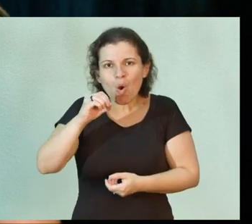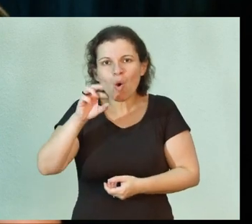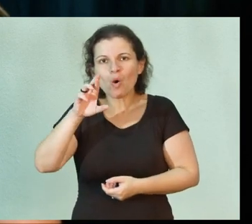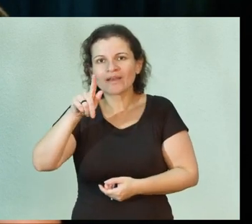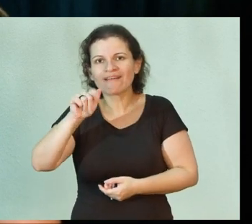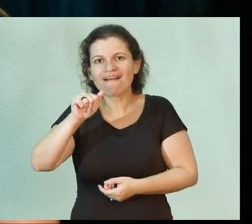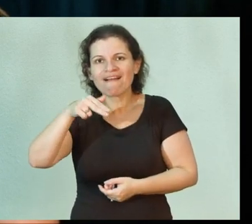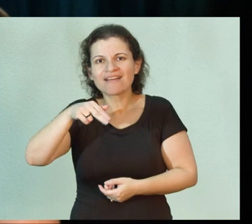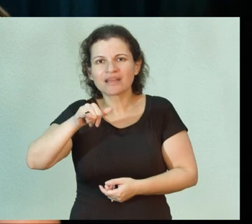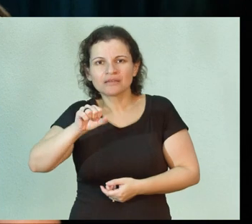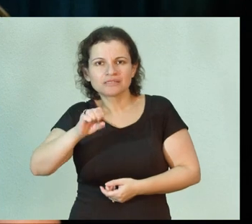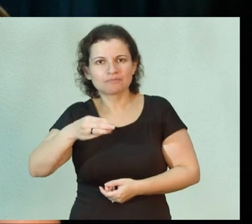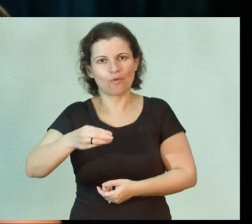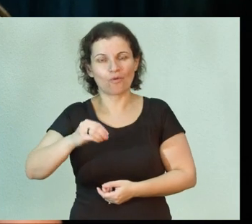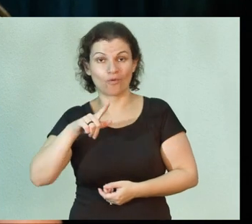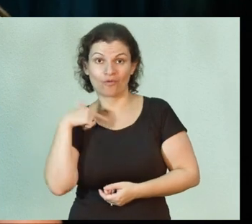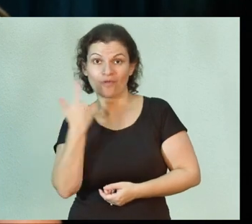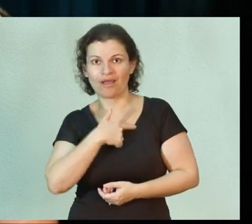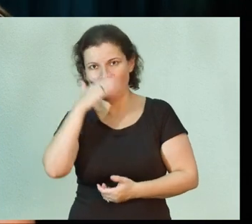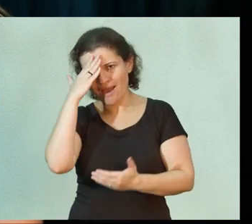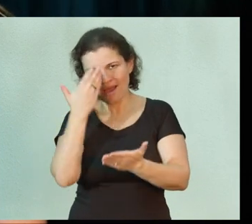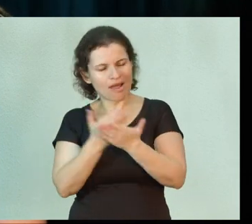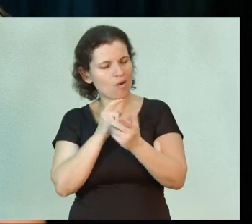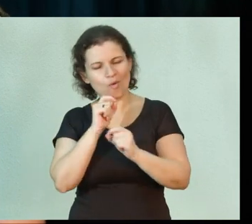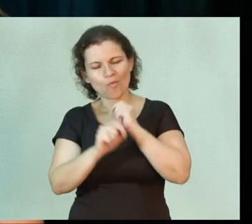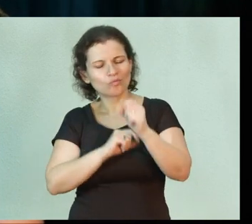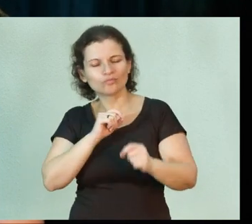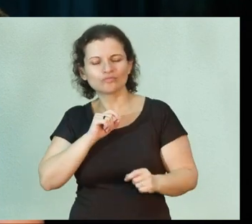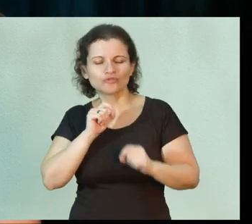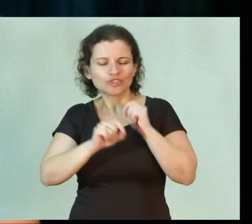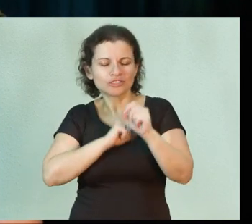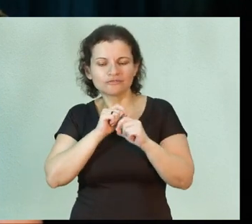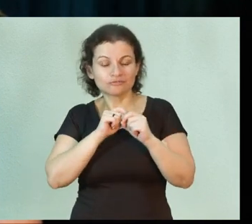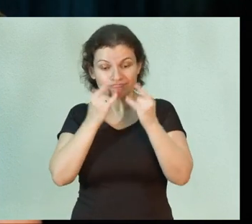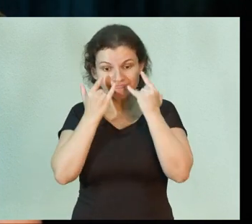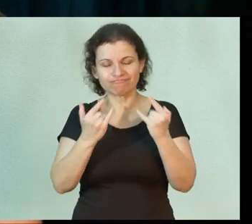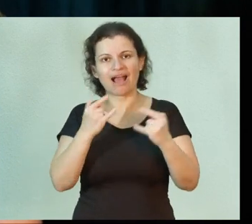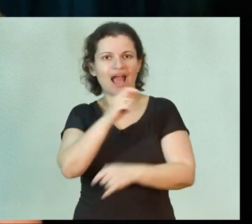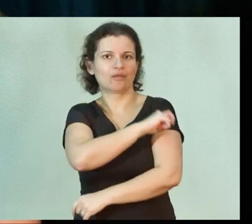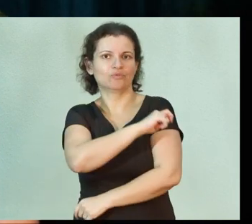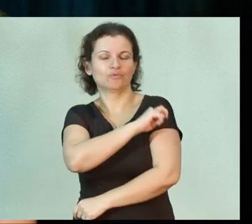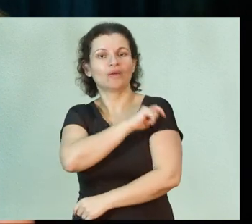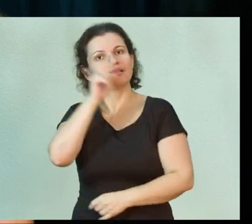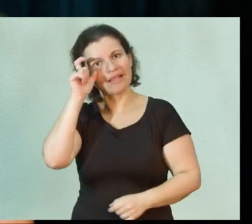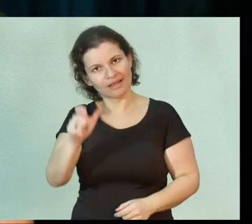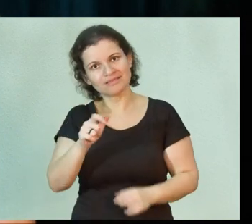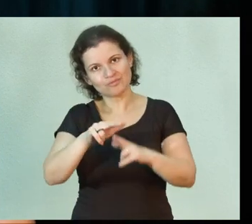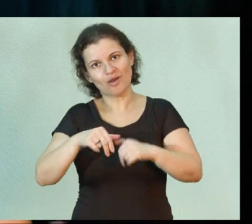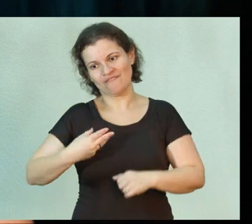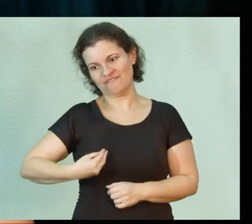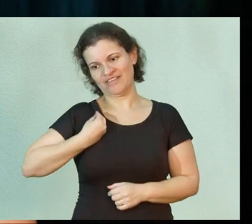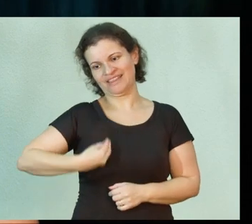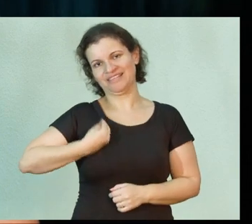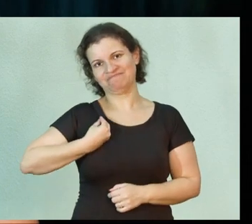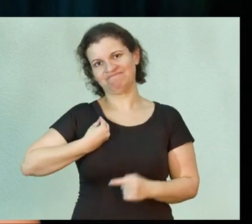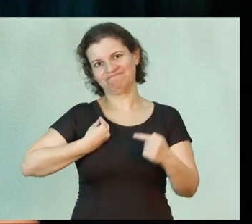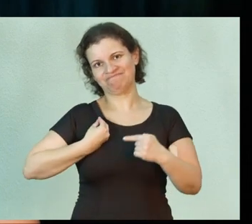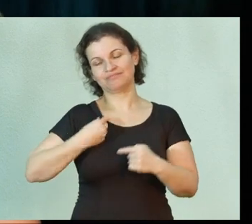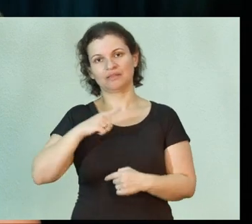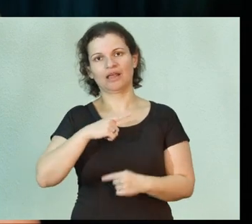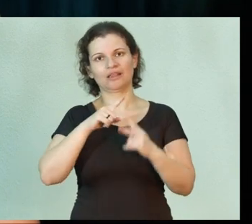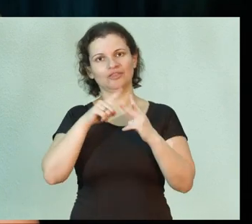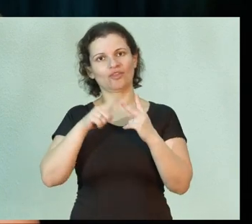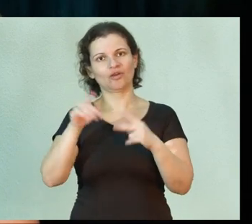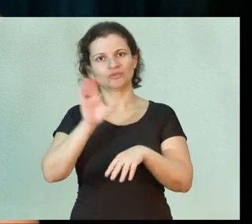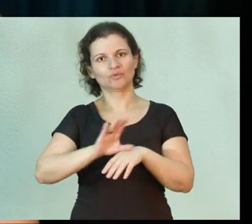nós acreditamos que essa é a grande razão que atrai os nossos alunos, o interesse pela vida. Nós temos dois